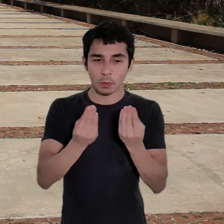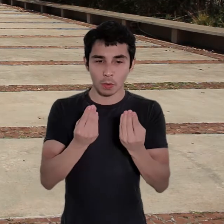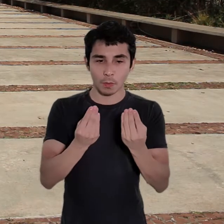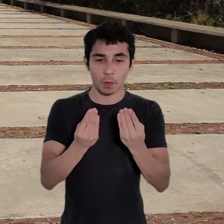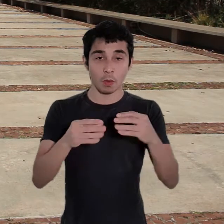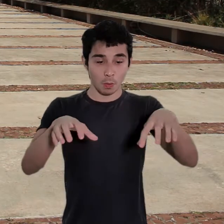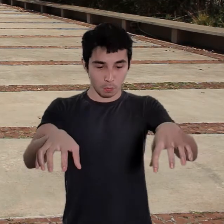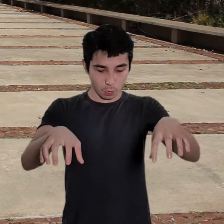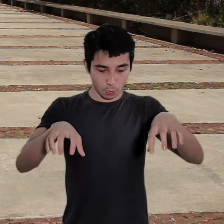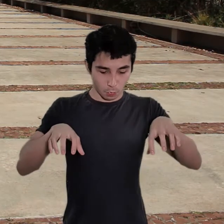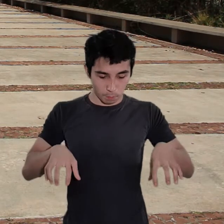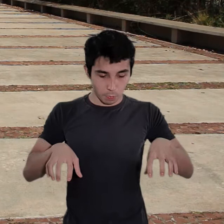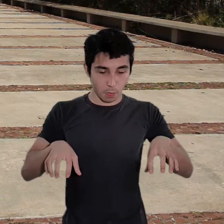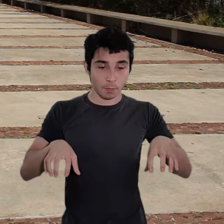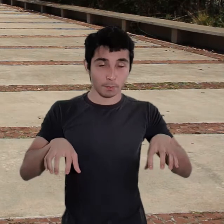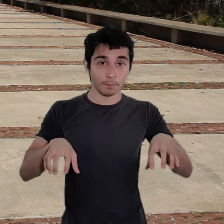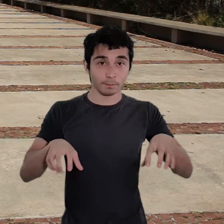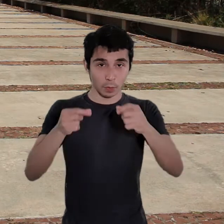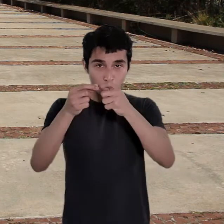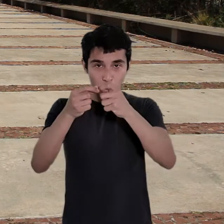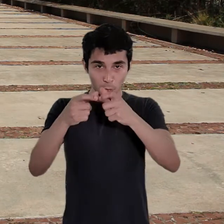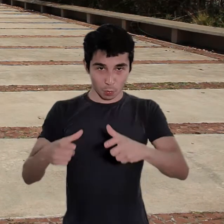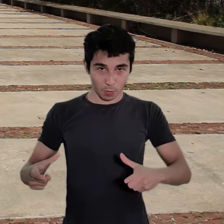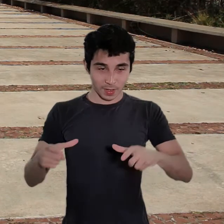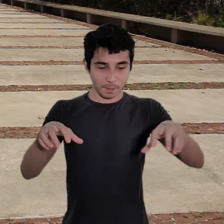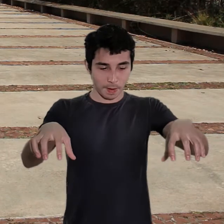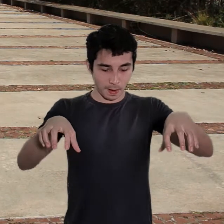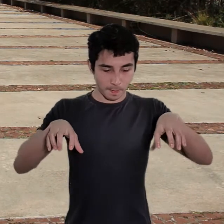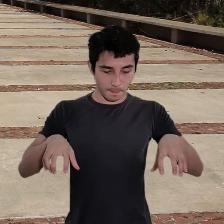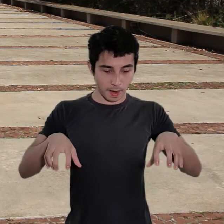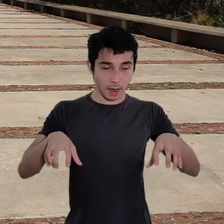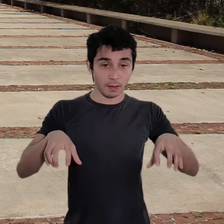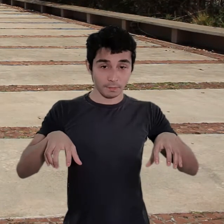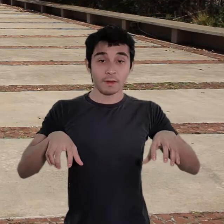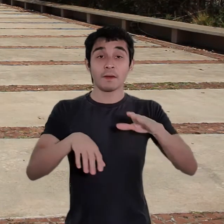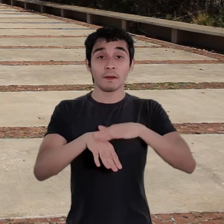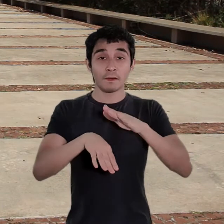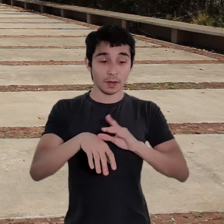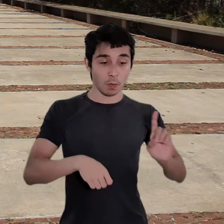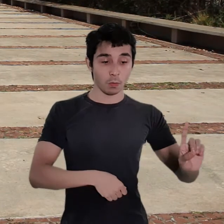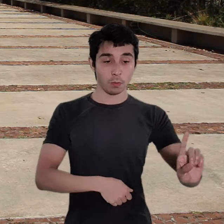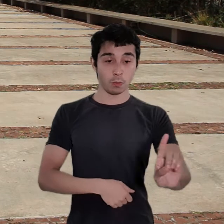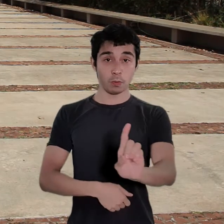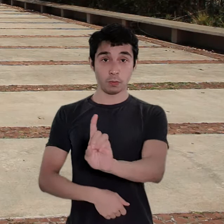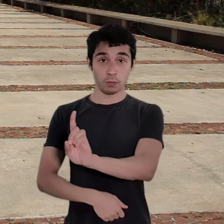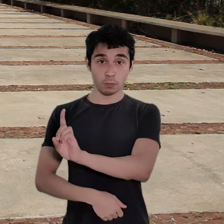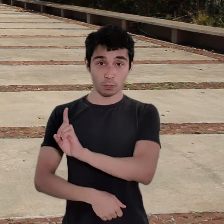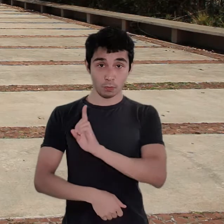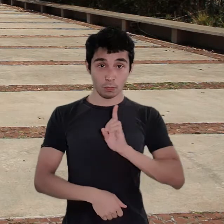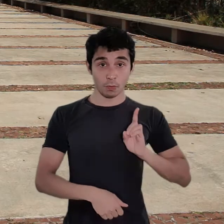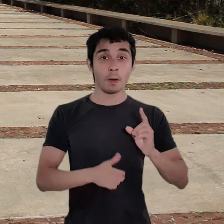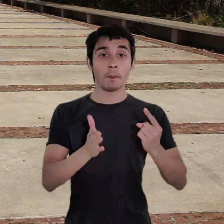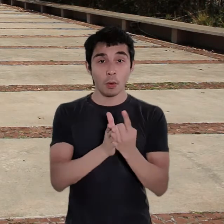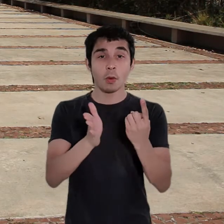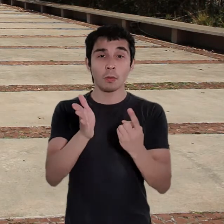envolver deslocamento entre os cones. Ele vai dar uma volta entre os 4 cones. Lembrando que ao todo serão 10 voltas em cada série.